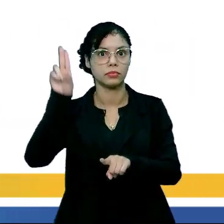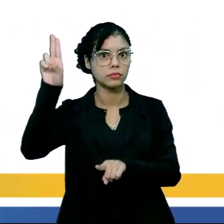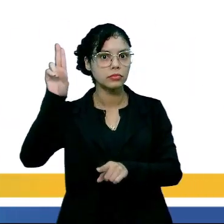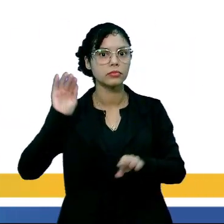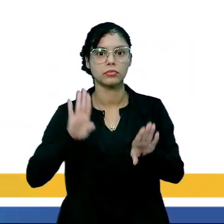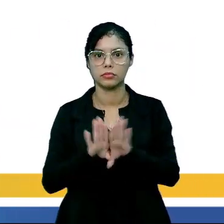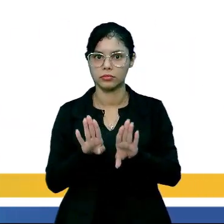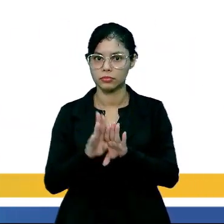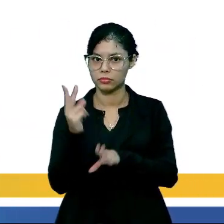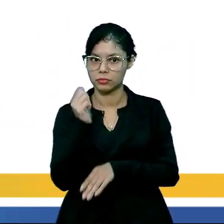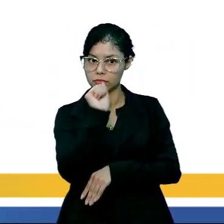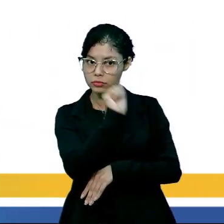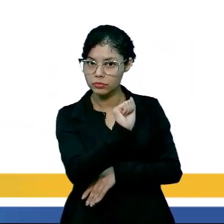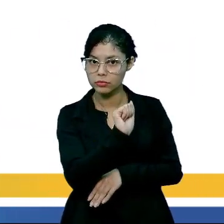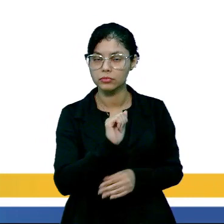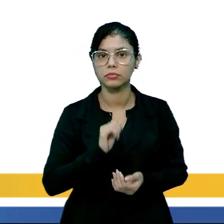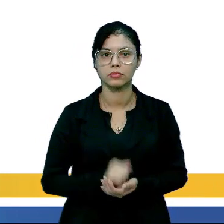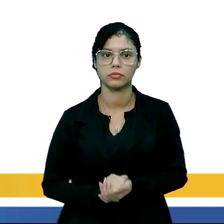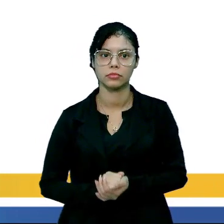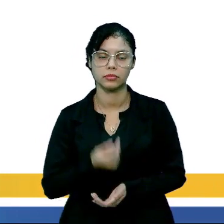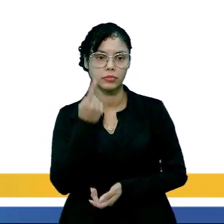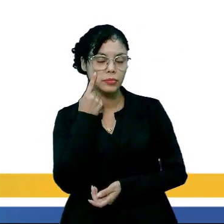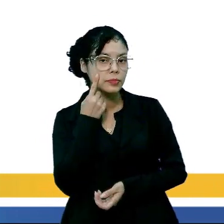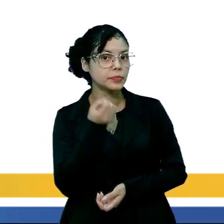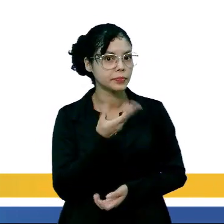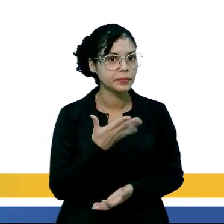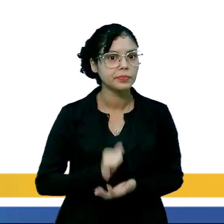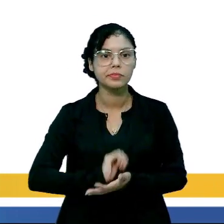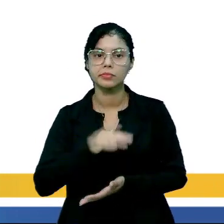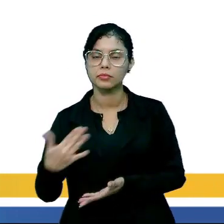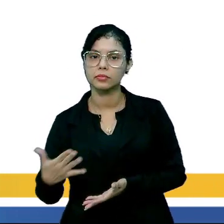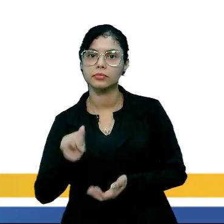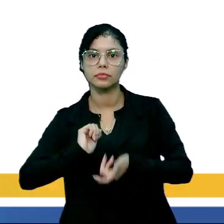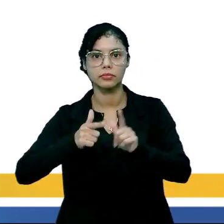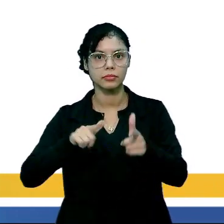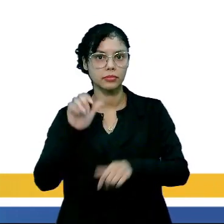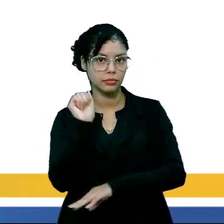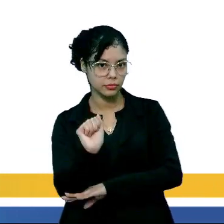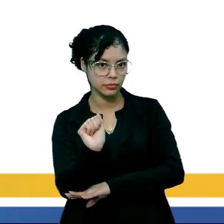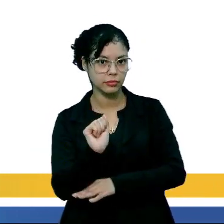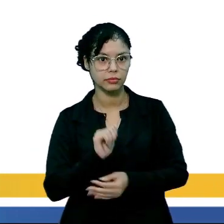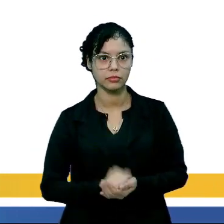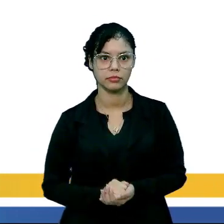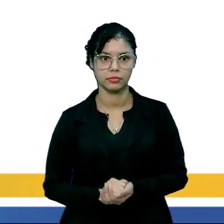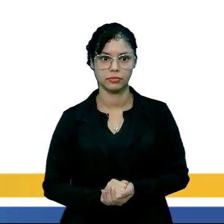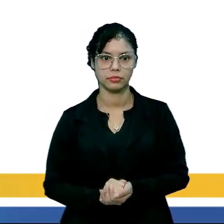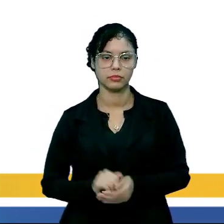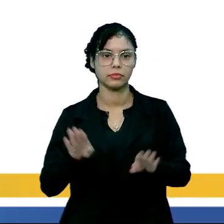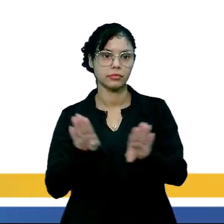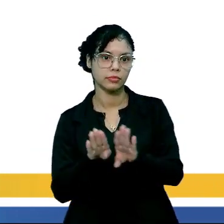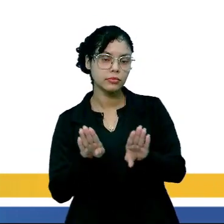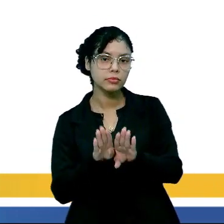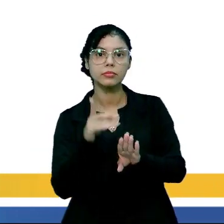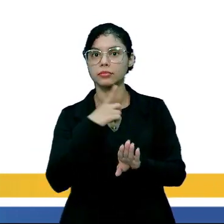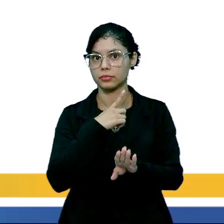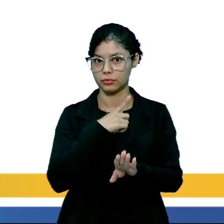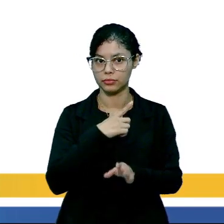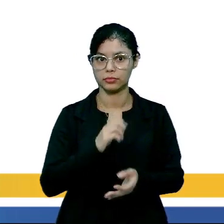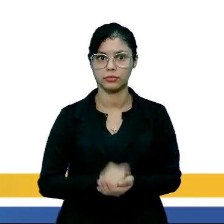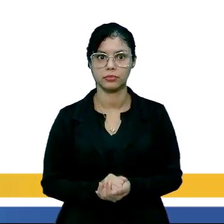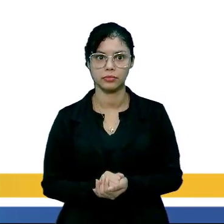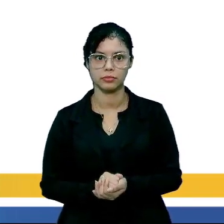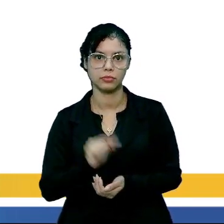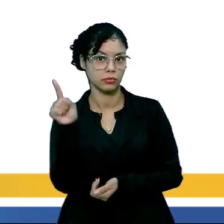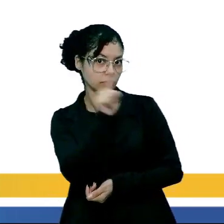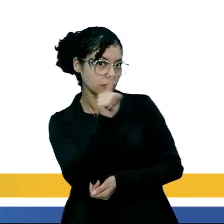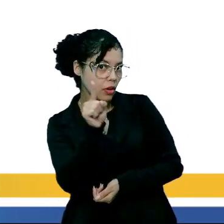só do A, pessoal. Pessoal, olhem bem. Quando eu falei lá na primeira parte, só o A, tá? Os